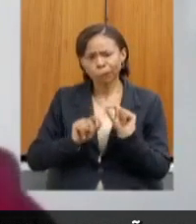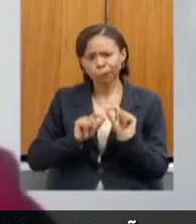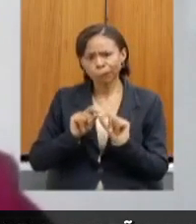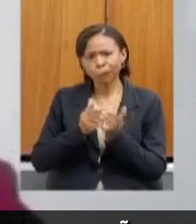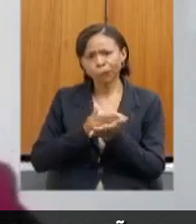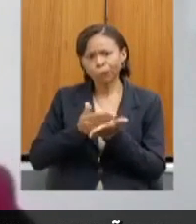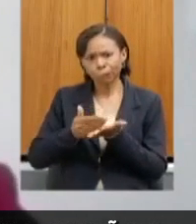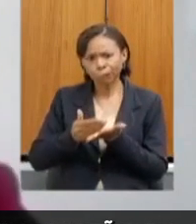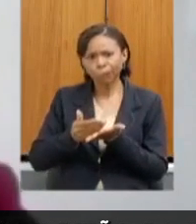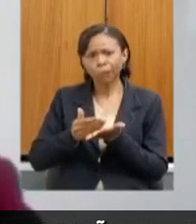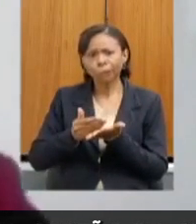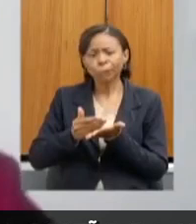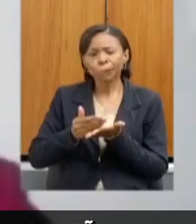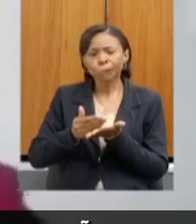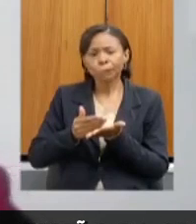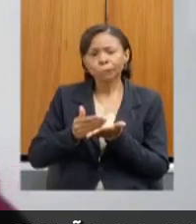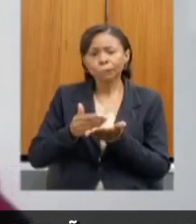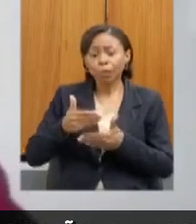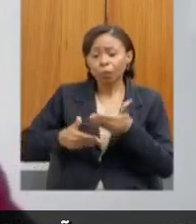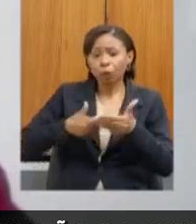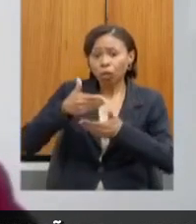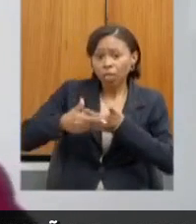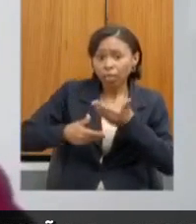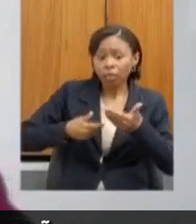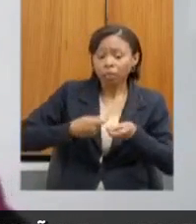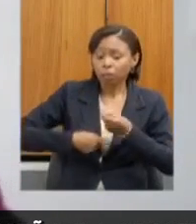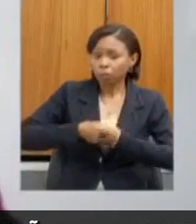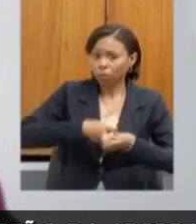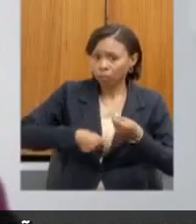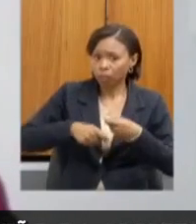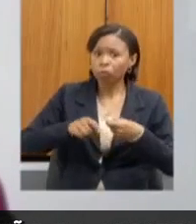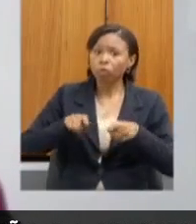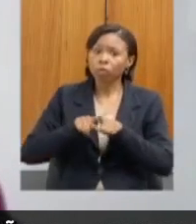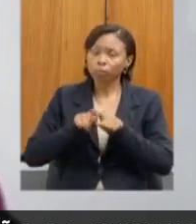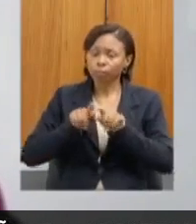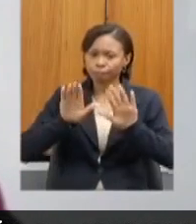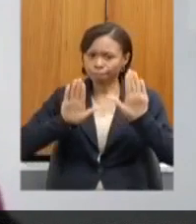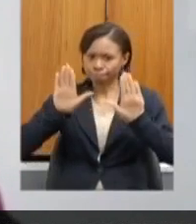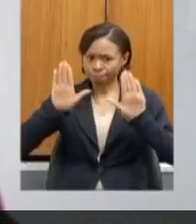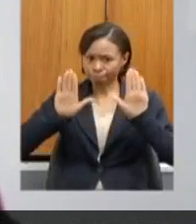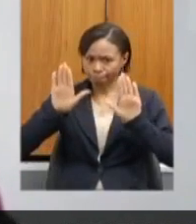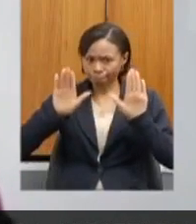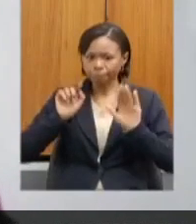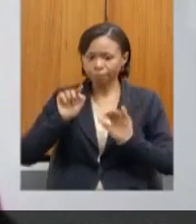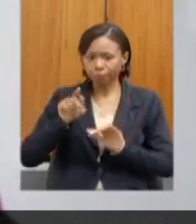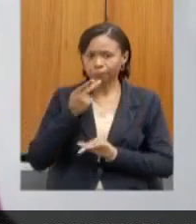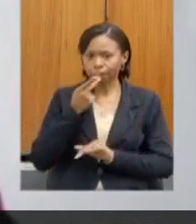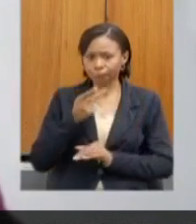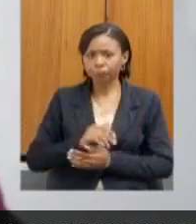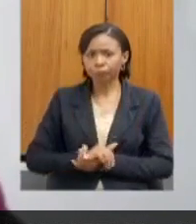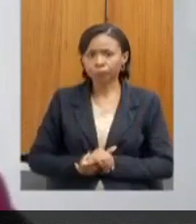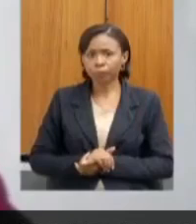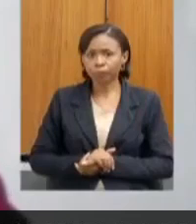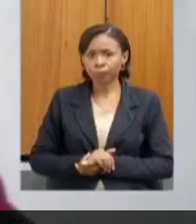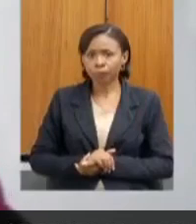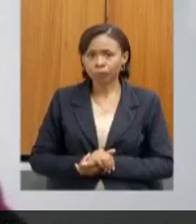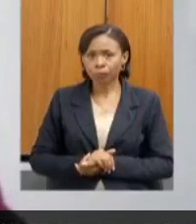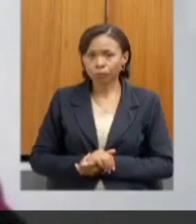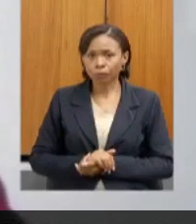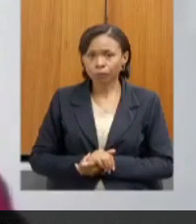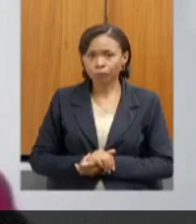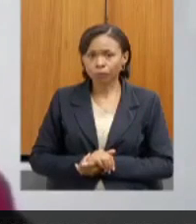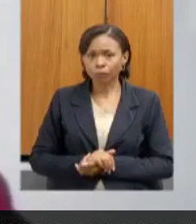processos administrativos, inclusive os licenciamentos que você colocou. eu entendo a água como direito humano,